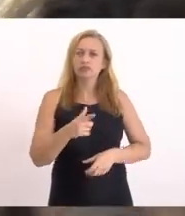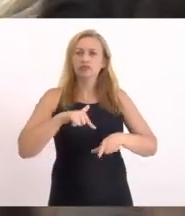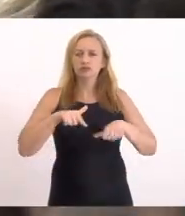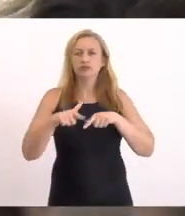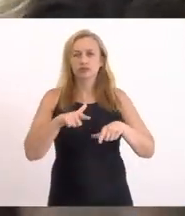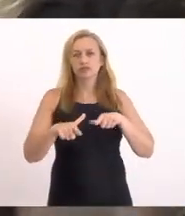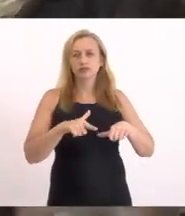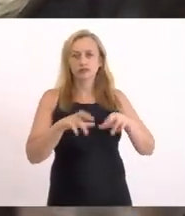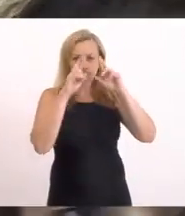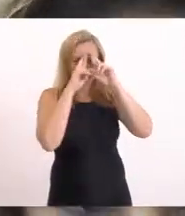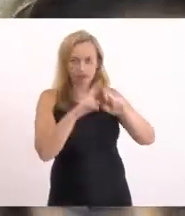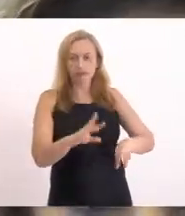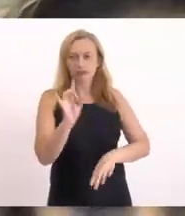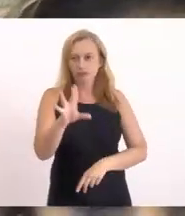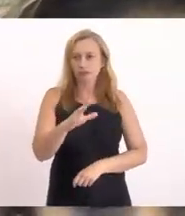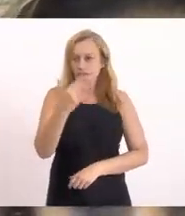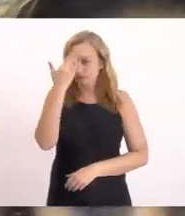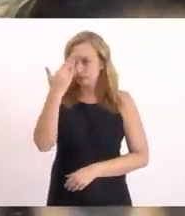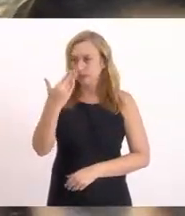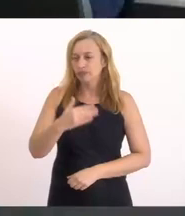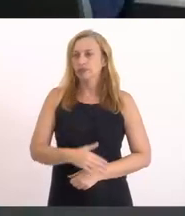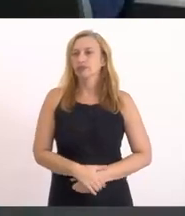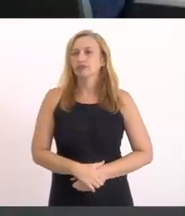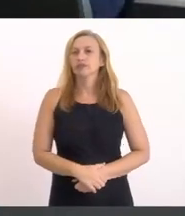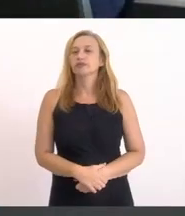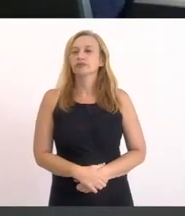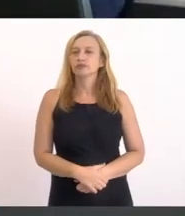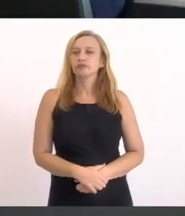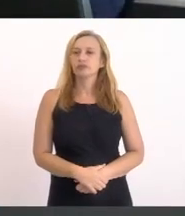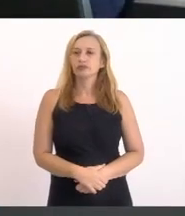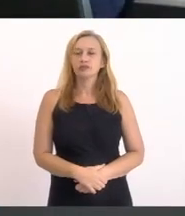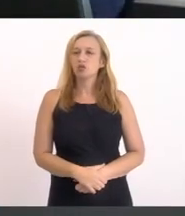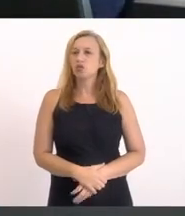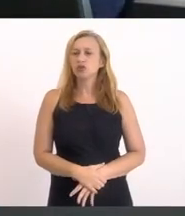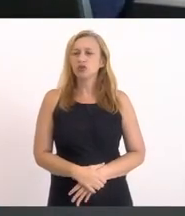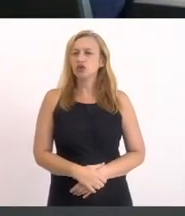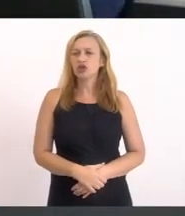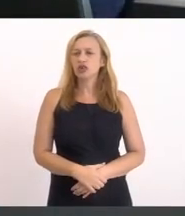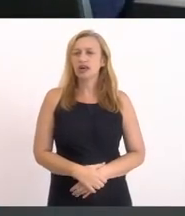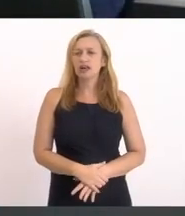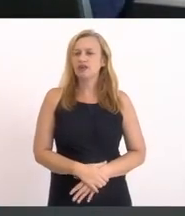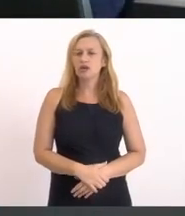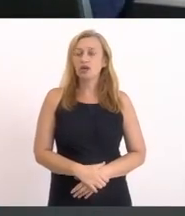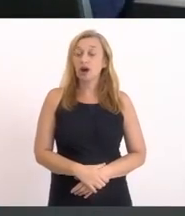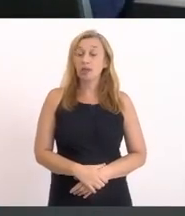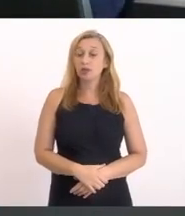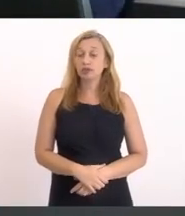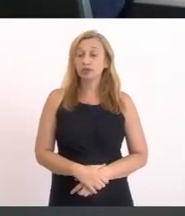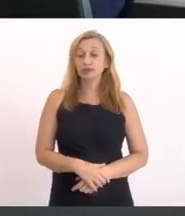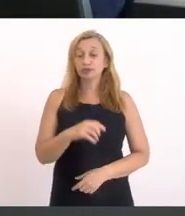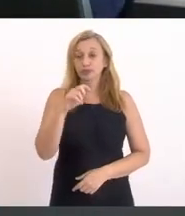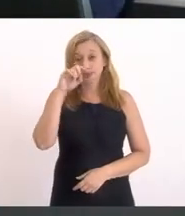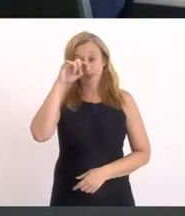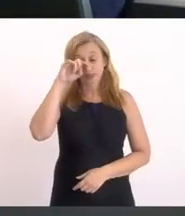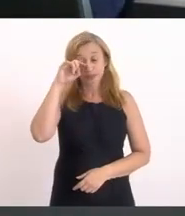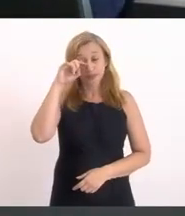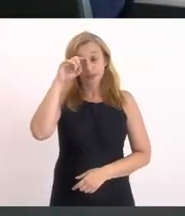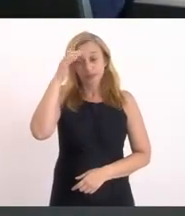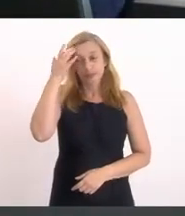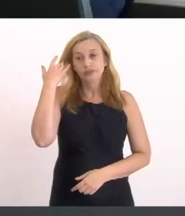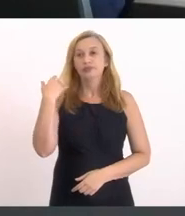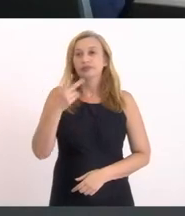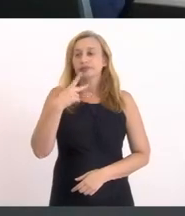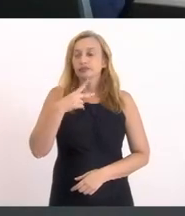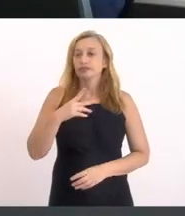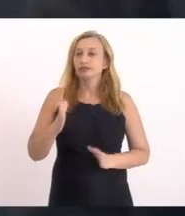respeito Só isso Muito obrigada Obrigado Obrigado Obrigado Dona Zélia Passo a palavra agora Antes